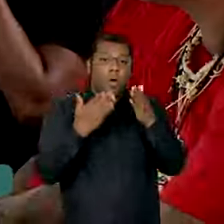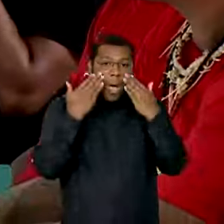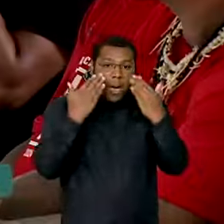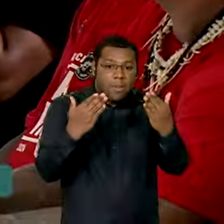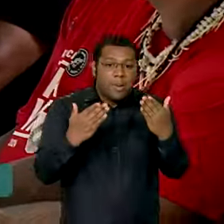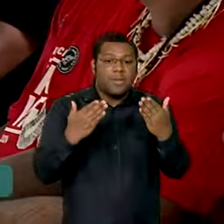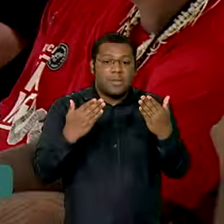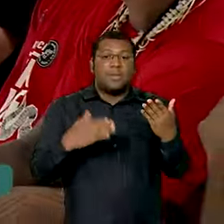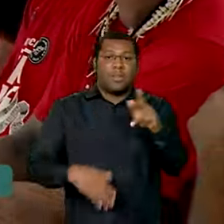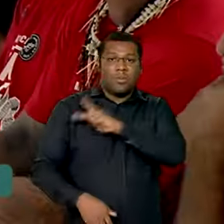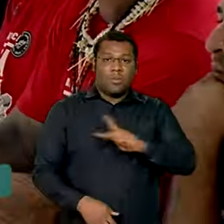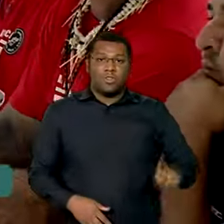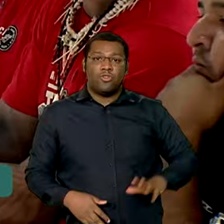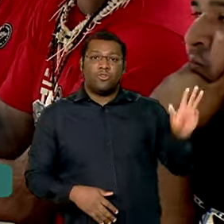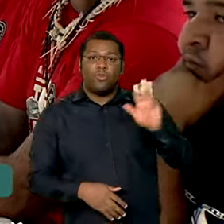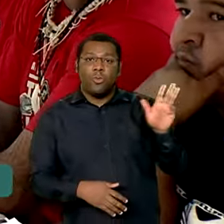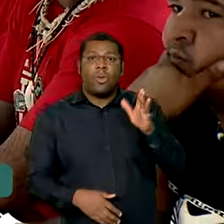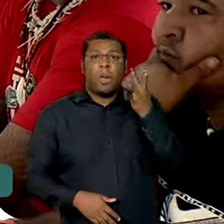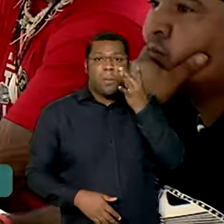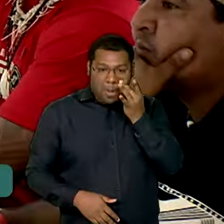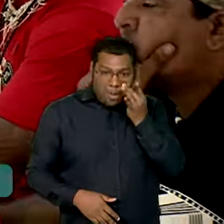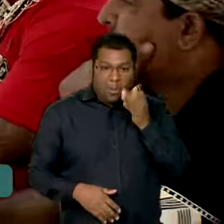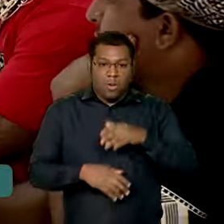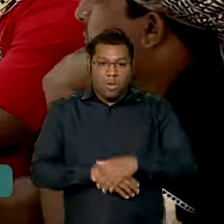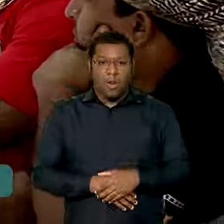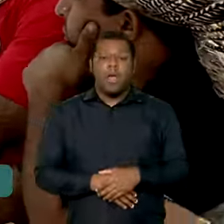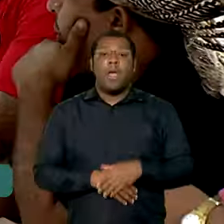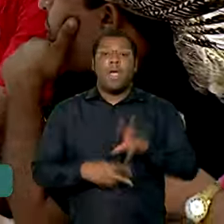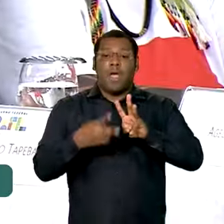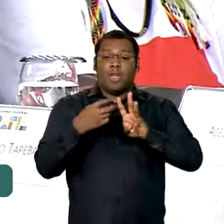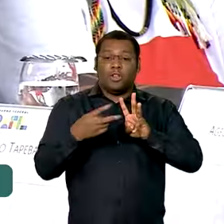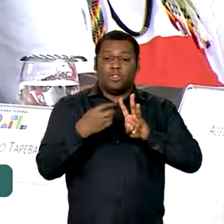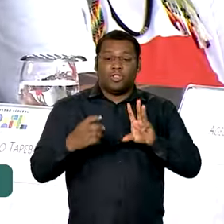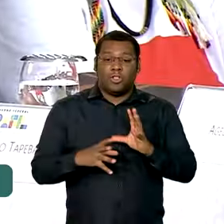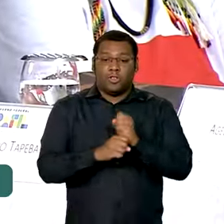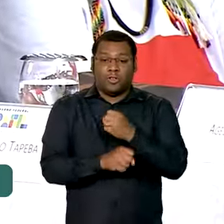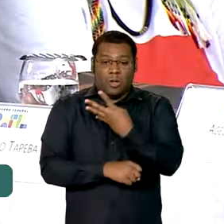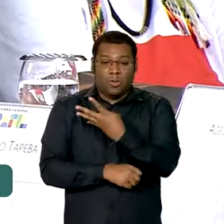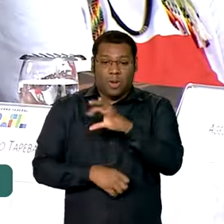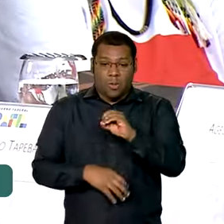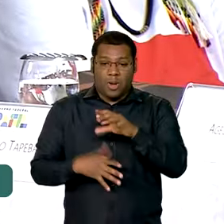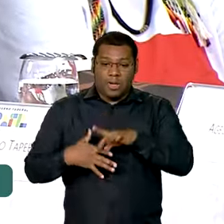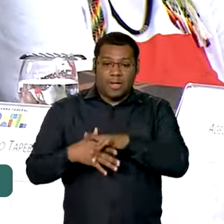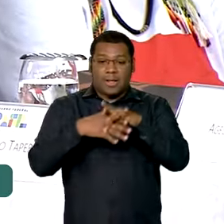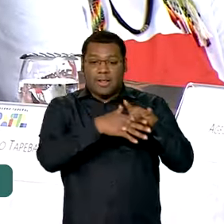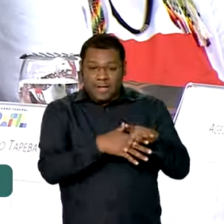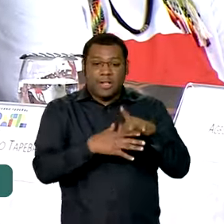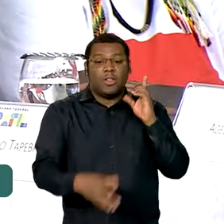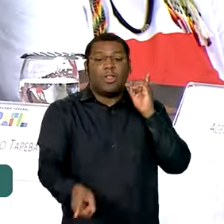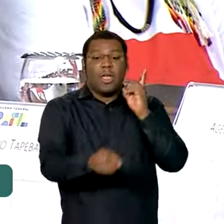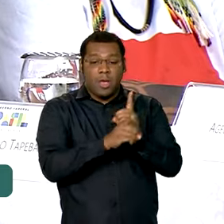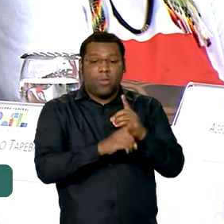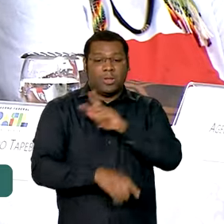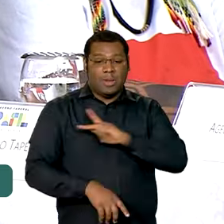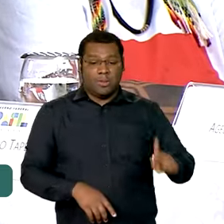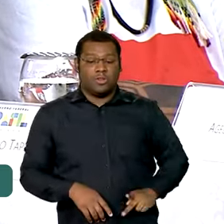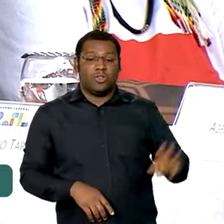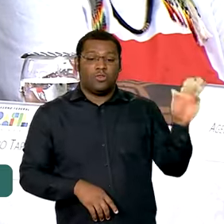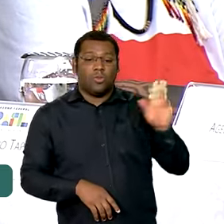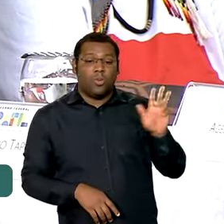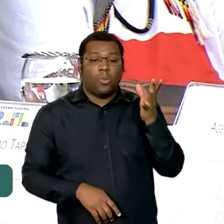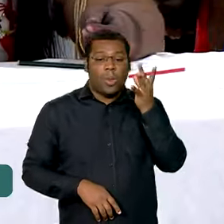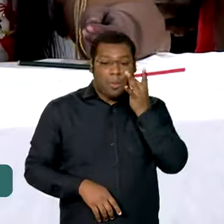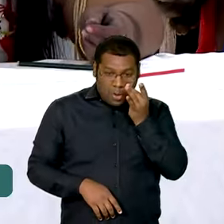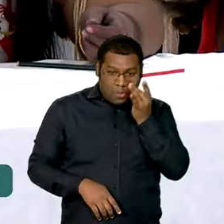Lula. Dentro do Palácio do Planalto, 40 lideranças indígenas foram recebidas pelo presidente e representantes do